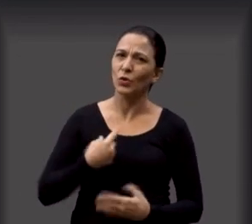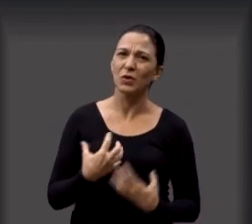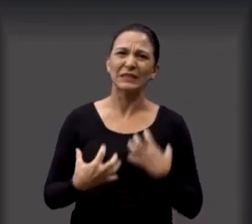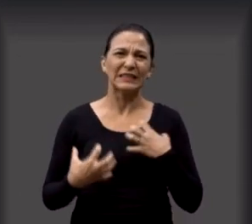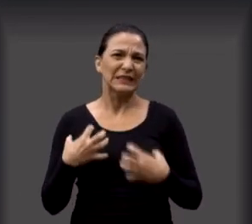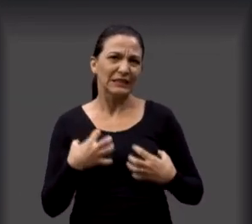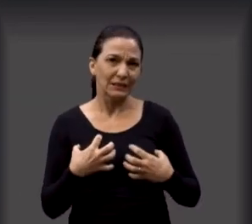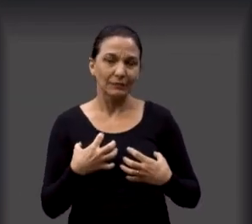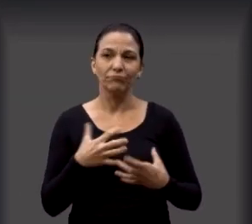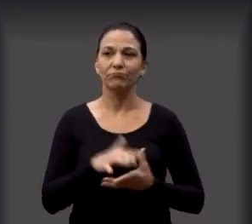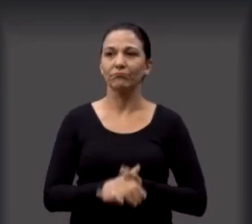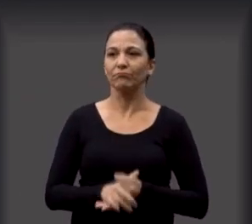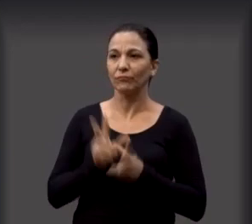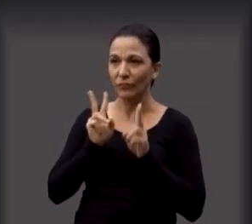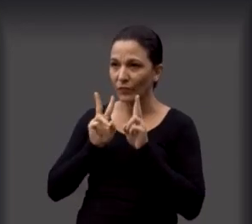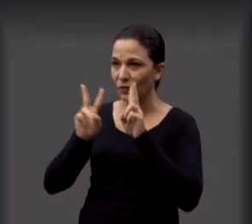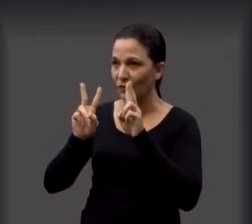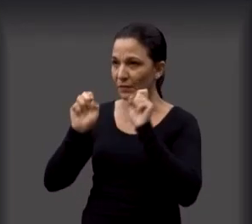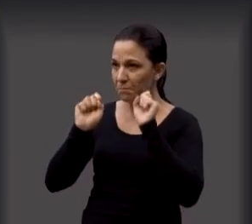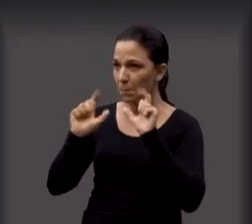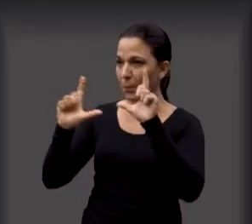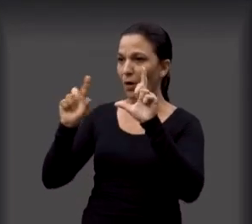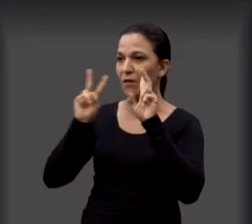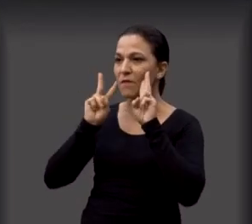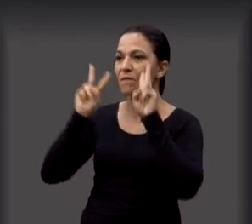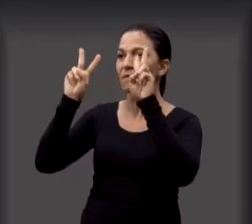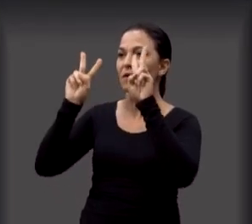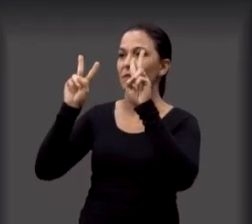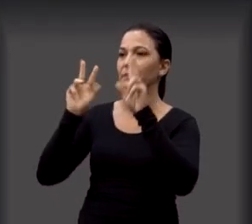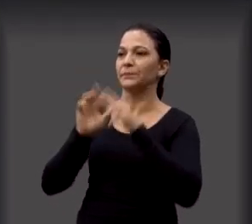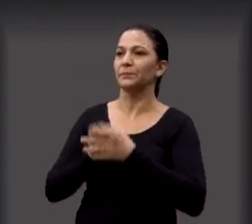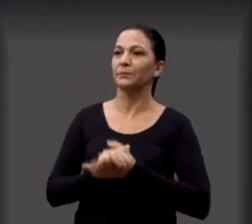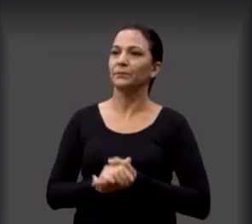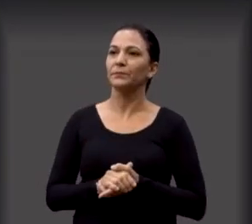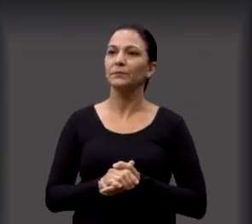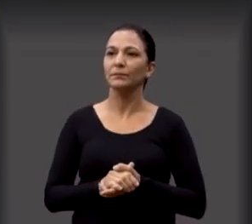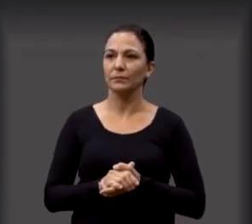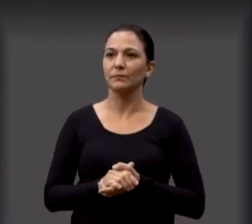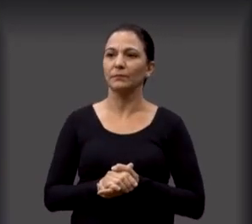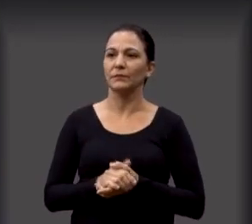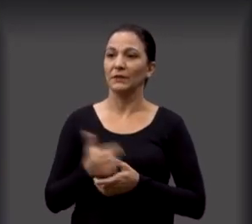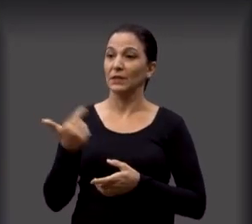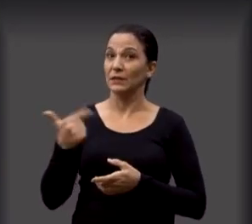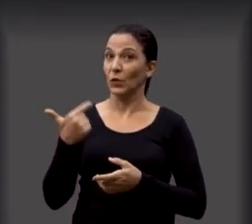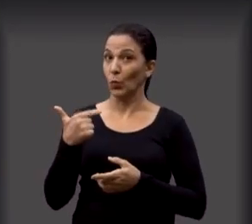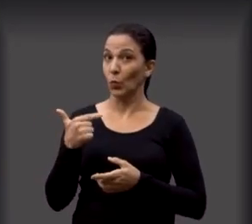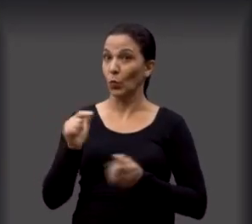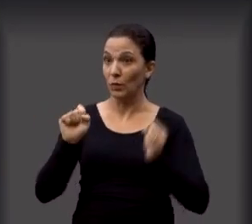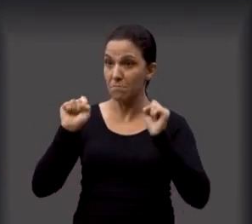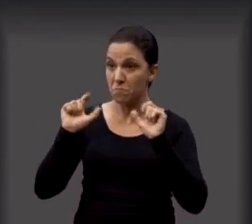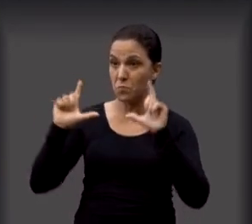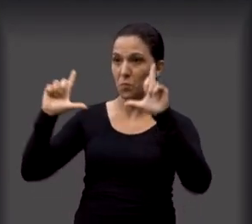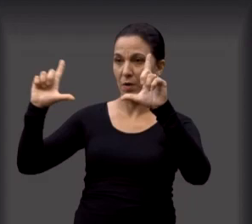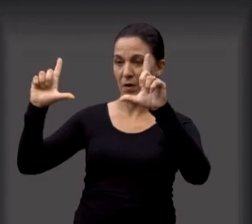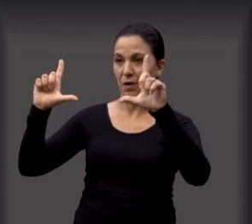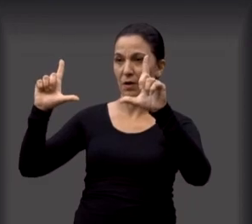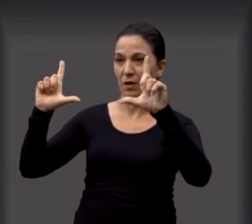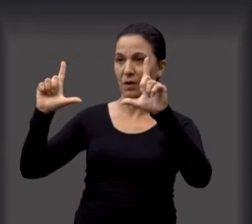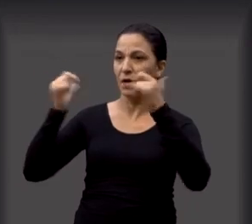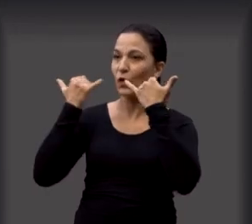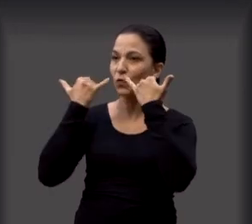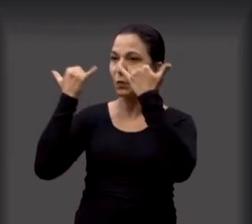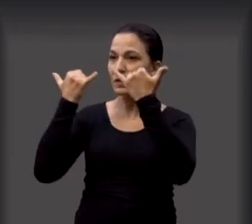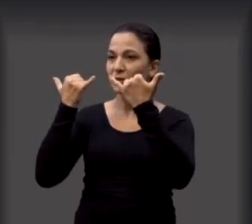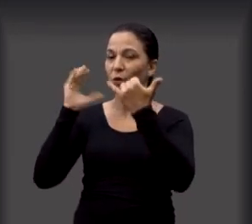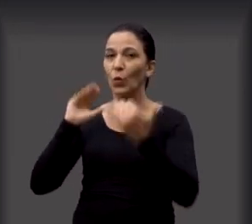incomodados. Queria vocês contemplarem essas informações dessa placa. Essa é a segunda placa que foi colocada aqui, falando